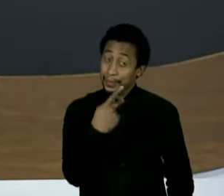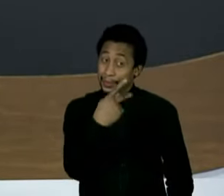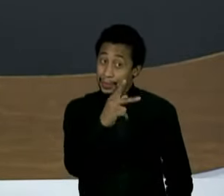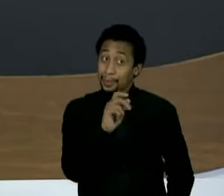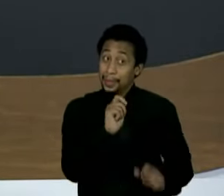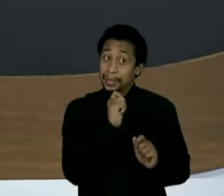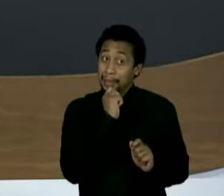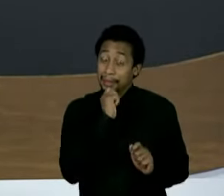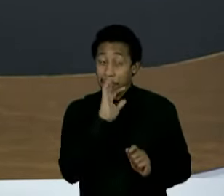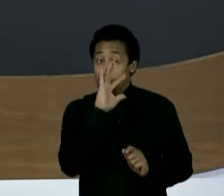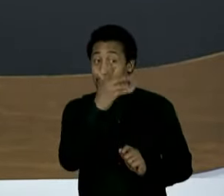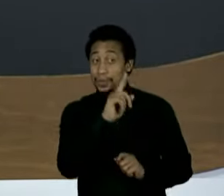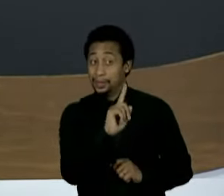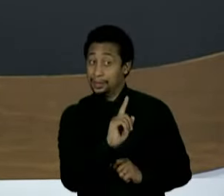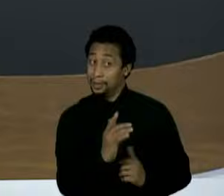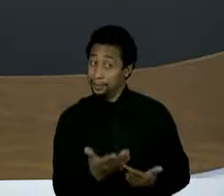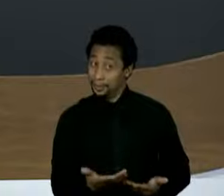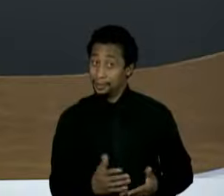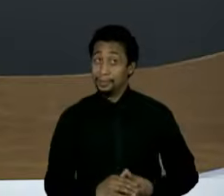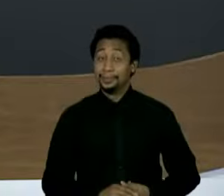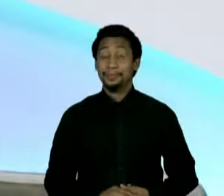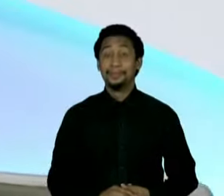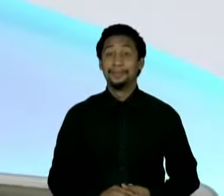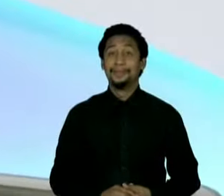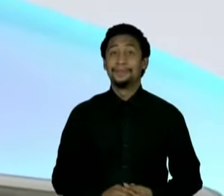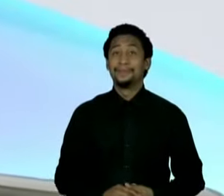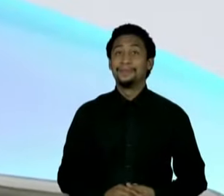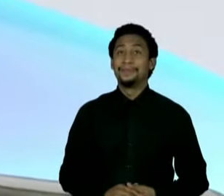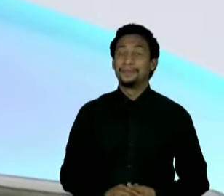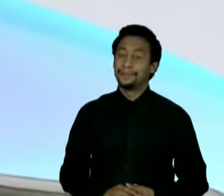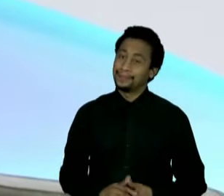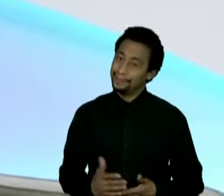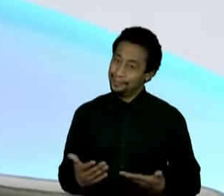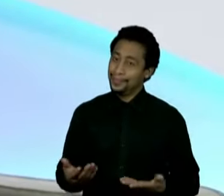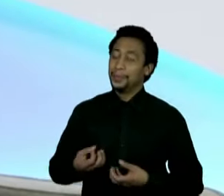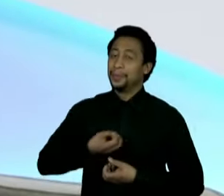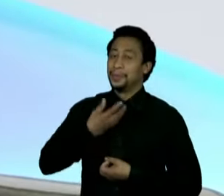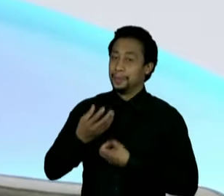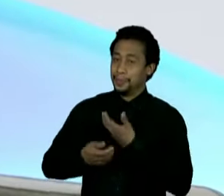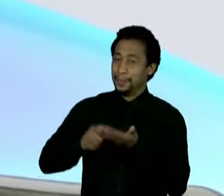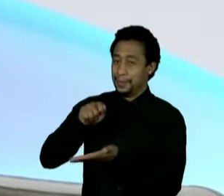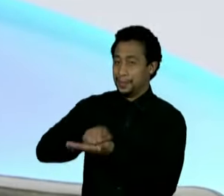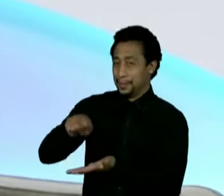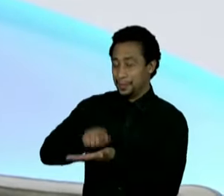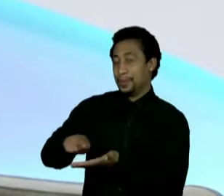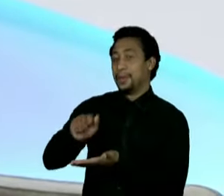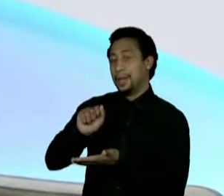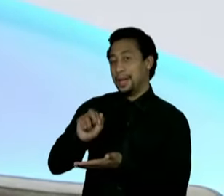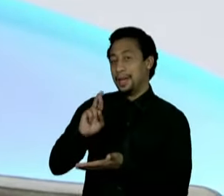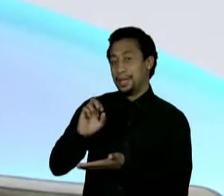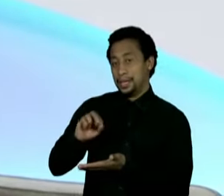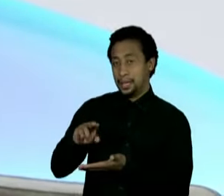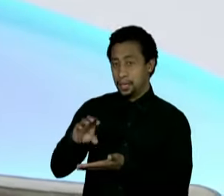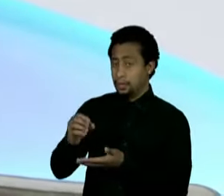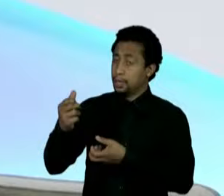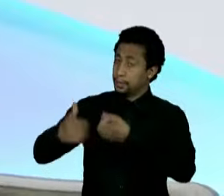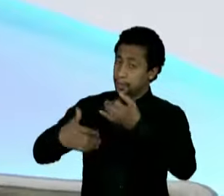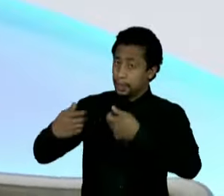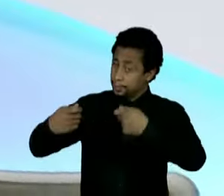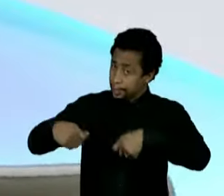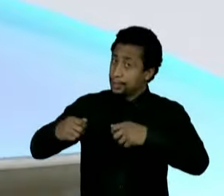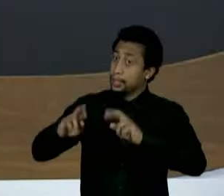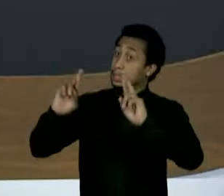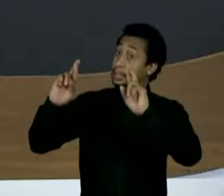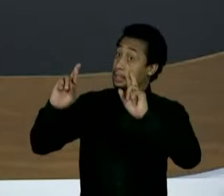aconteceu, mas enfim... Como diz o Ariano Suassuna, o bom é um realista que tenha, pelo menos assim, um pouco de